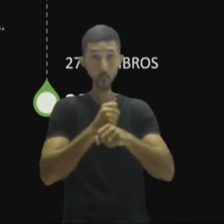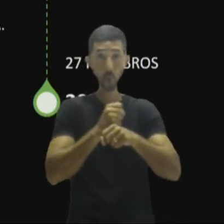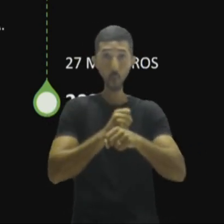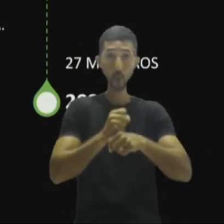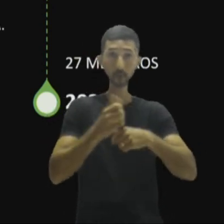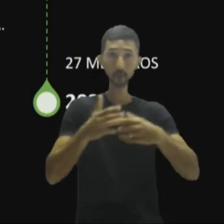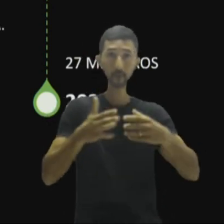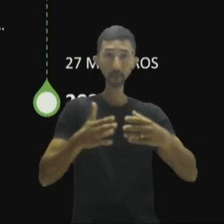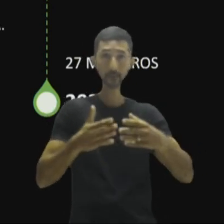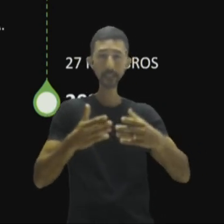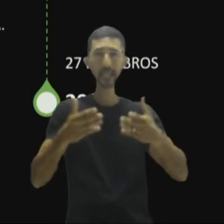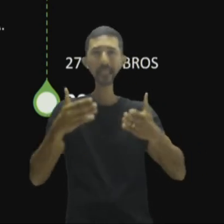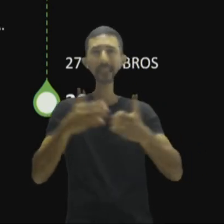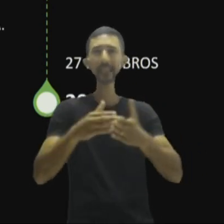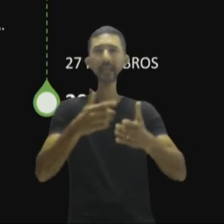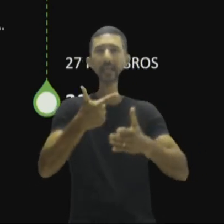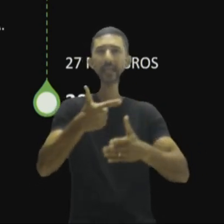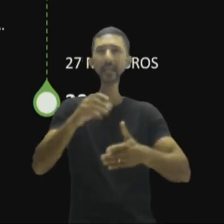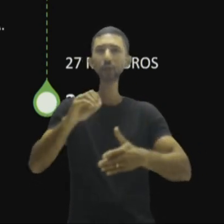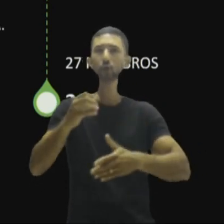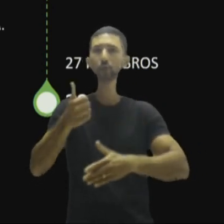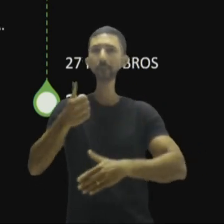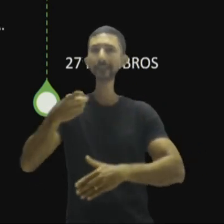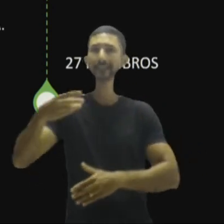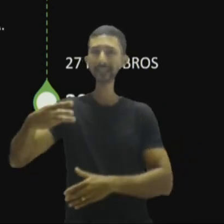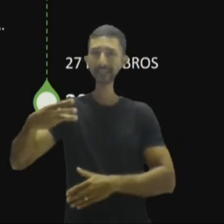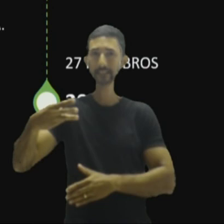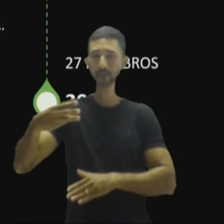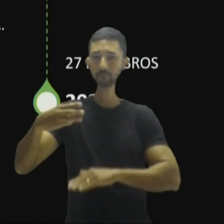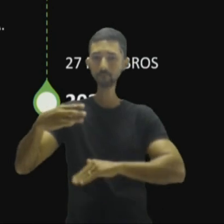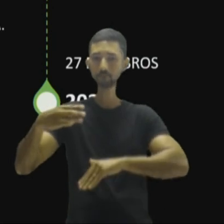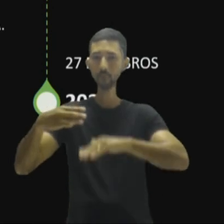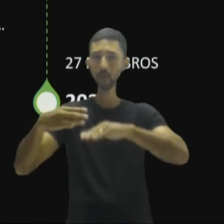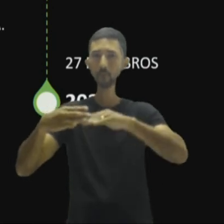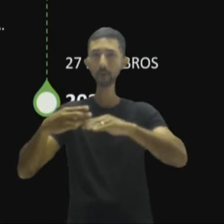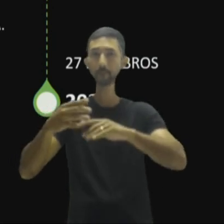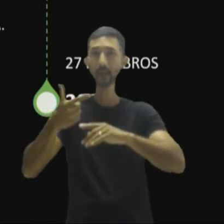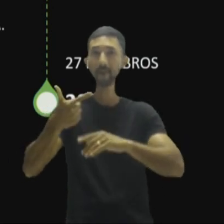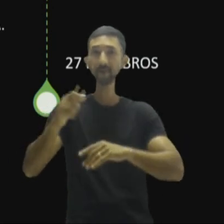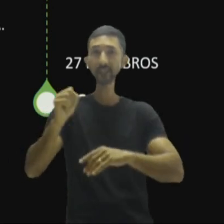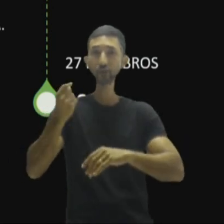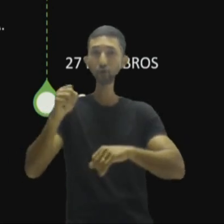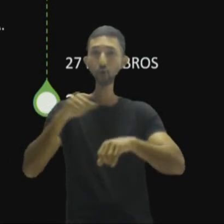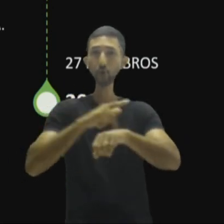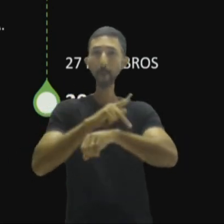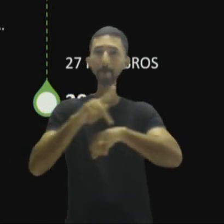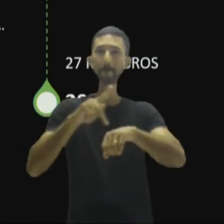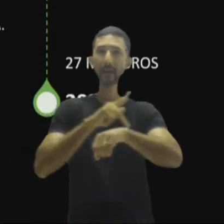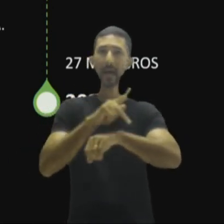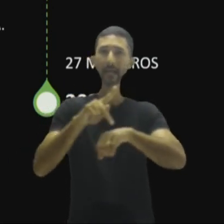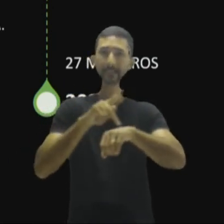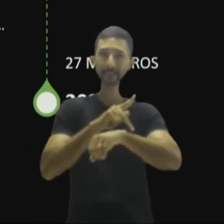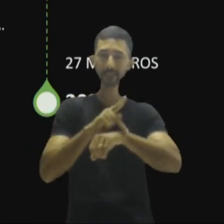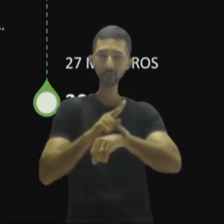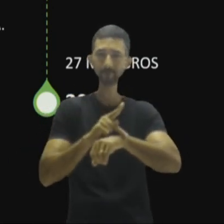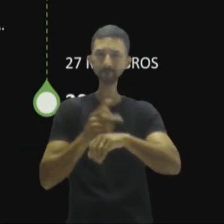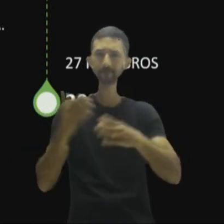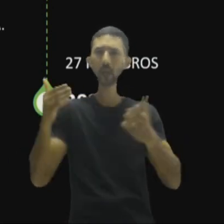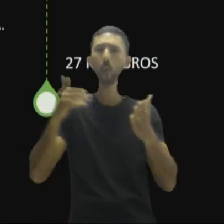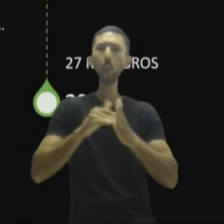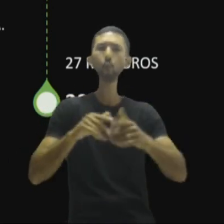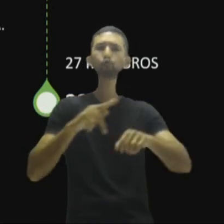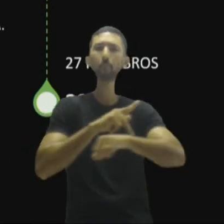cresceu até 2013 a 28 membros com a adesão do último país que foi a Croácia.